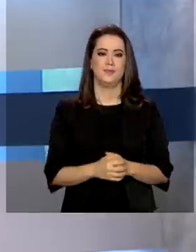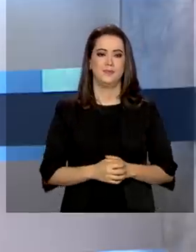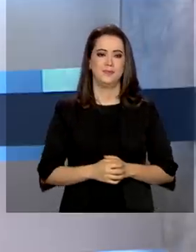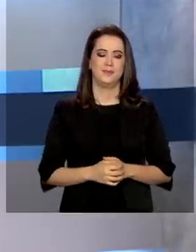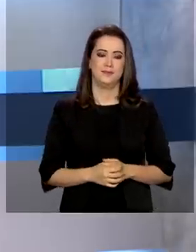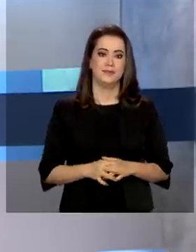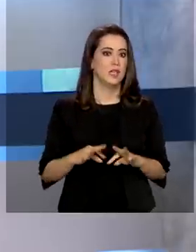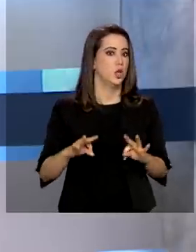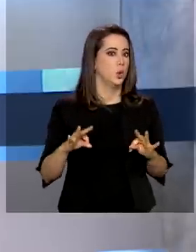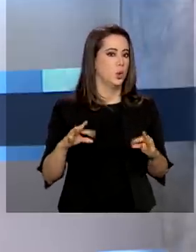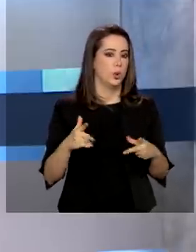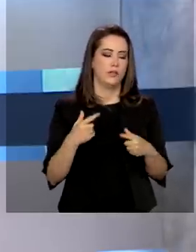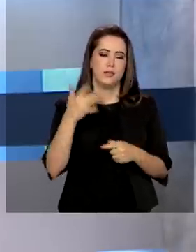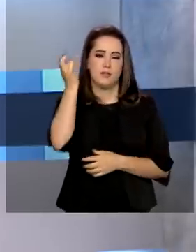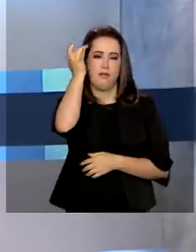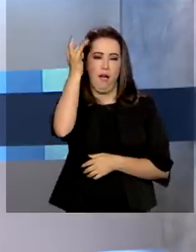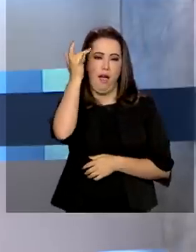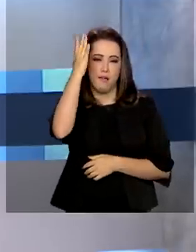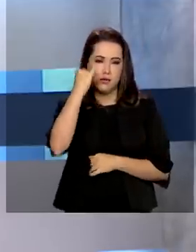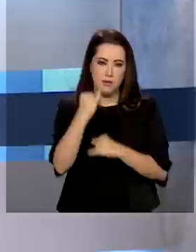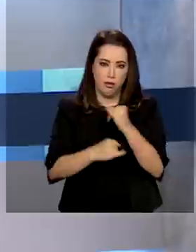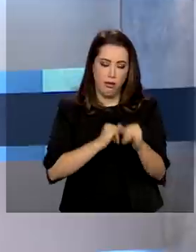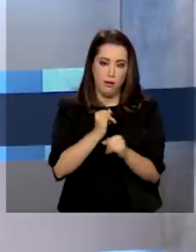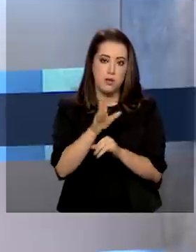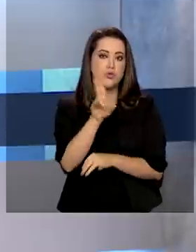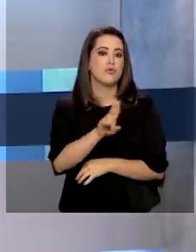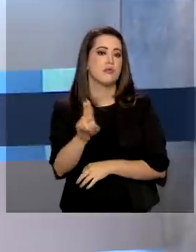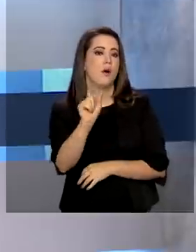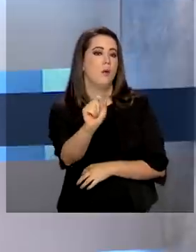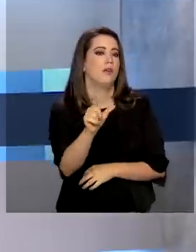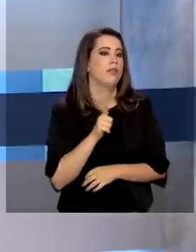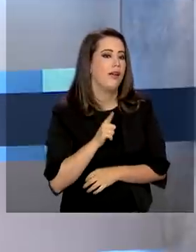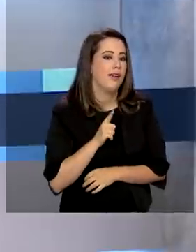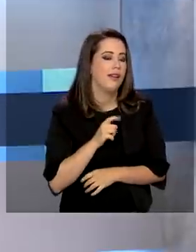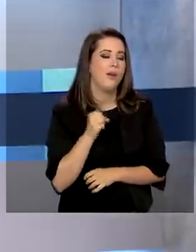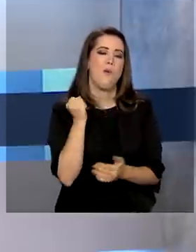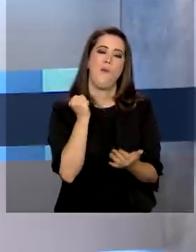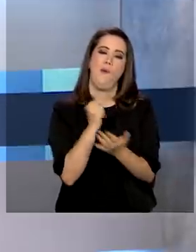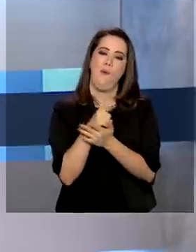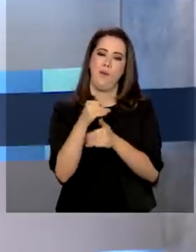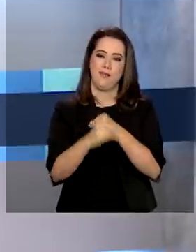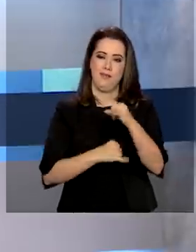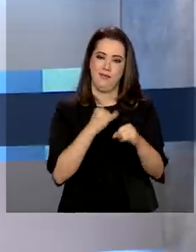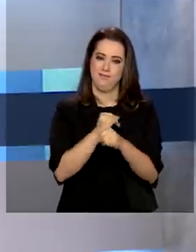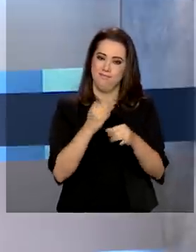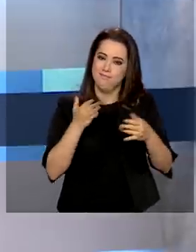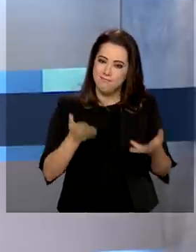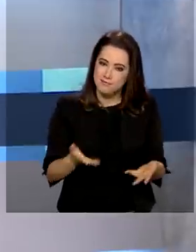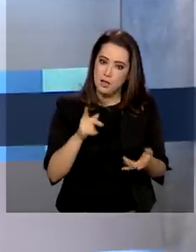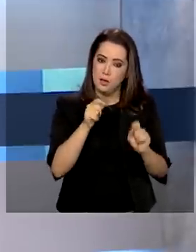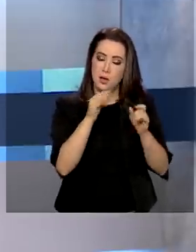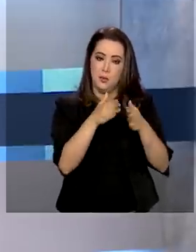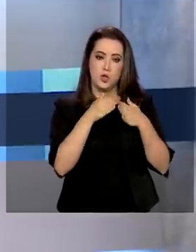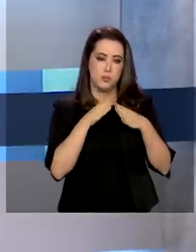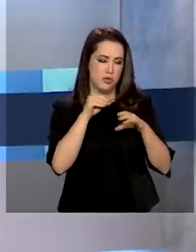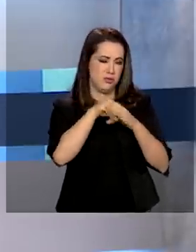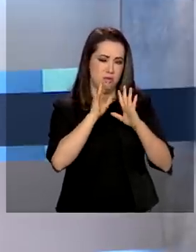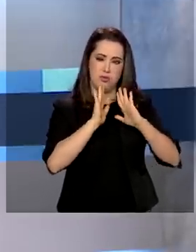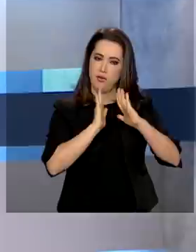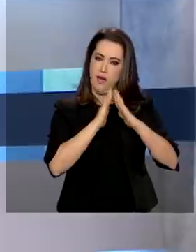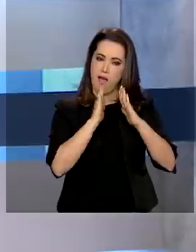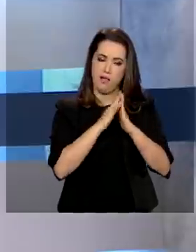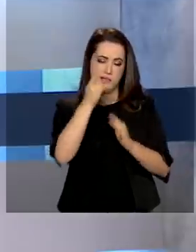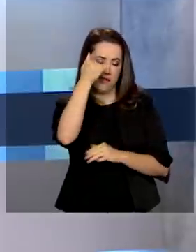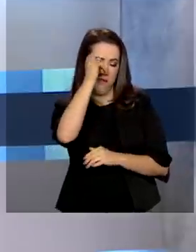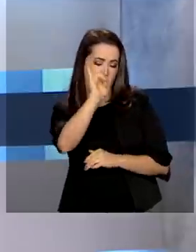Entre todas as facilidades que a internet oferece está a compra online. Além de fazer os pedidos no conforto de casa,